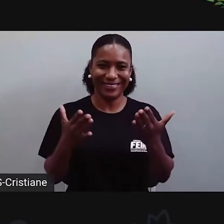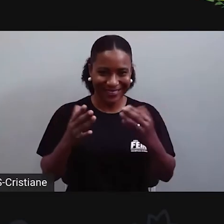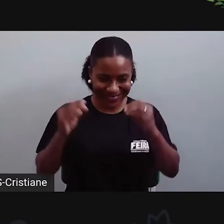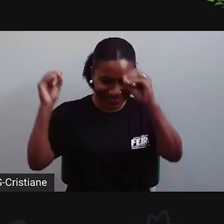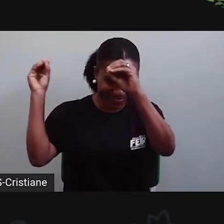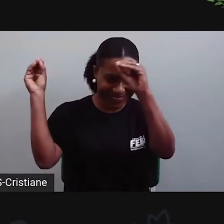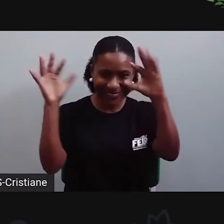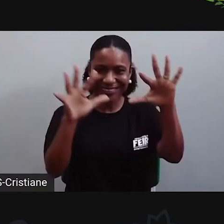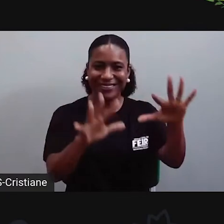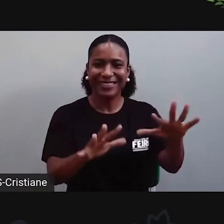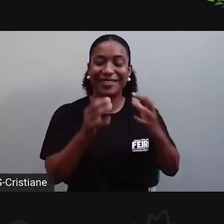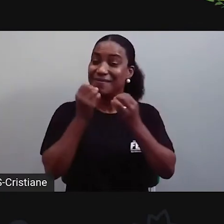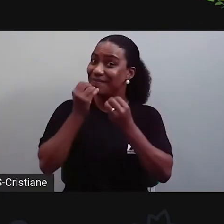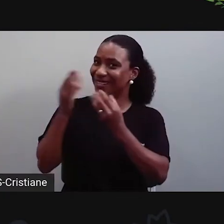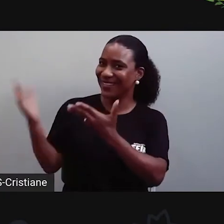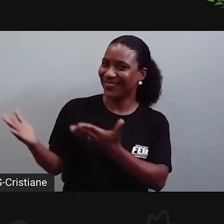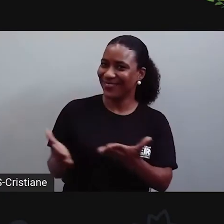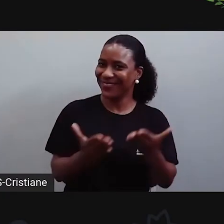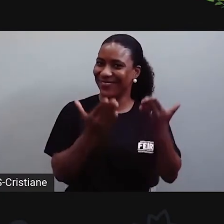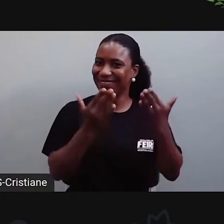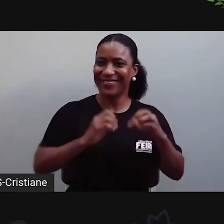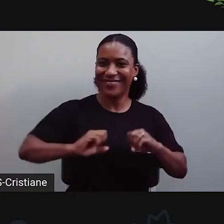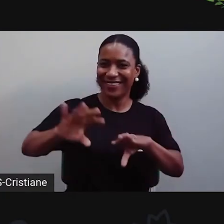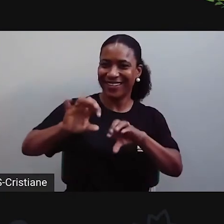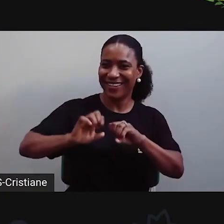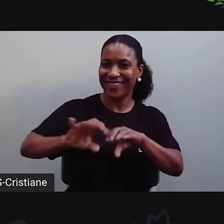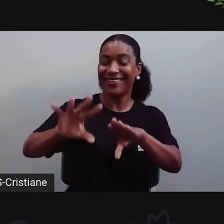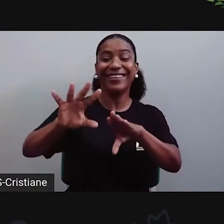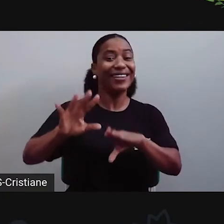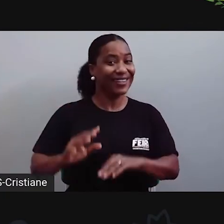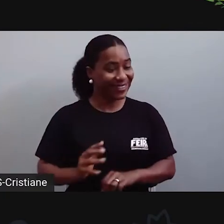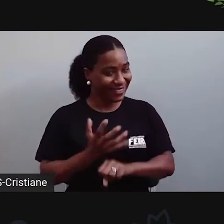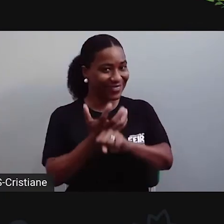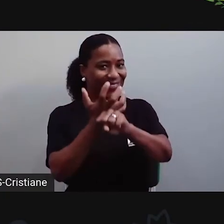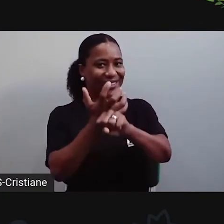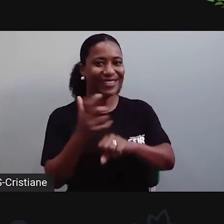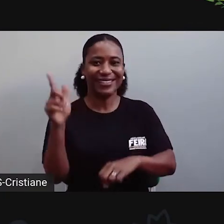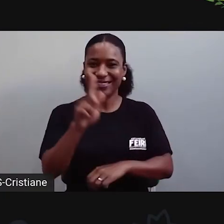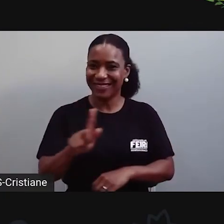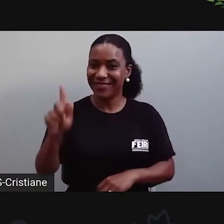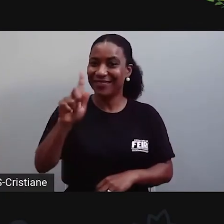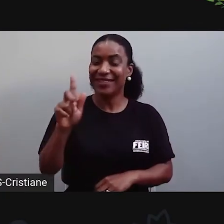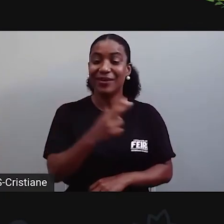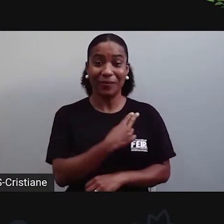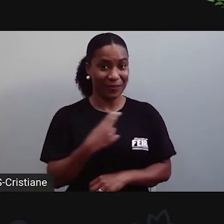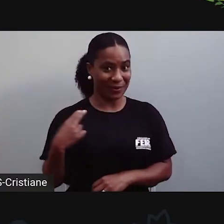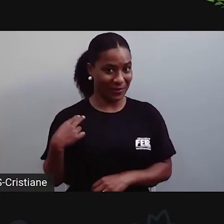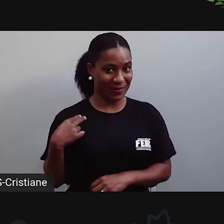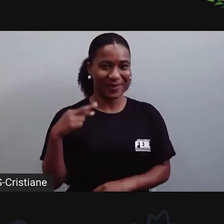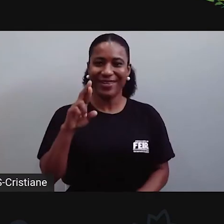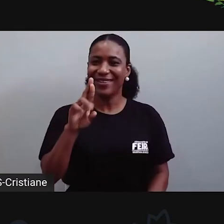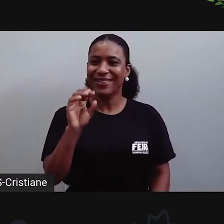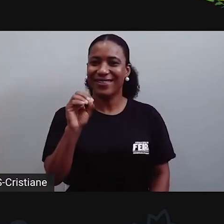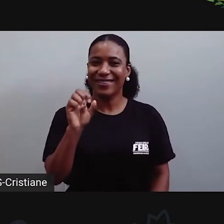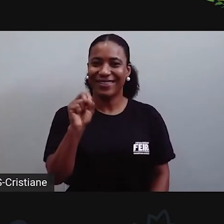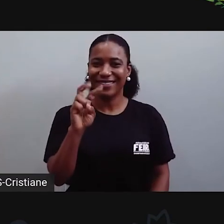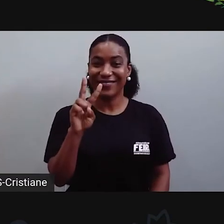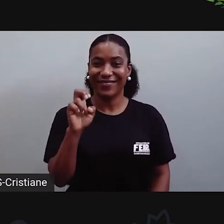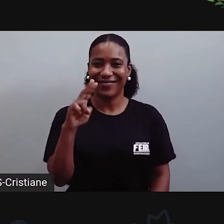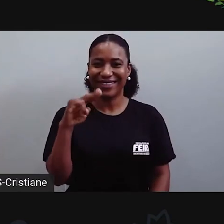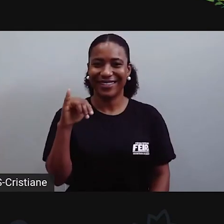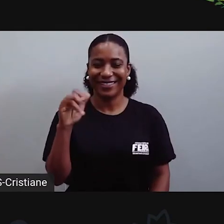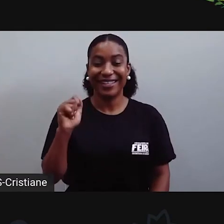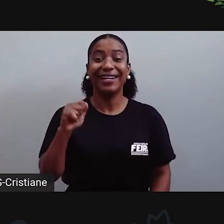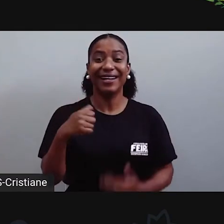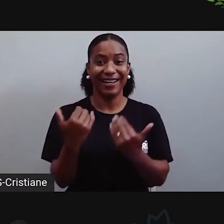Seja bem-vindo a mais uma aula de Geografia de hoje e, como vocês sabem, eu sou a doutora de Râmia, a nossa entrevista